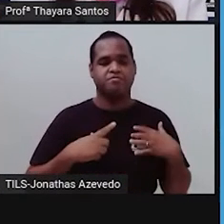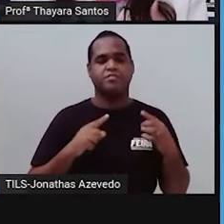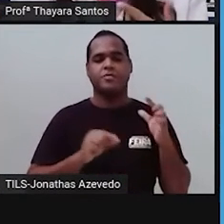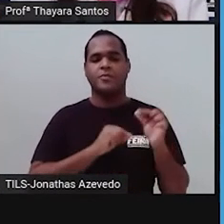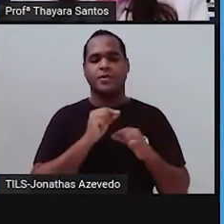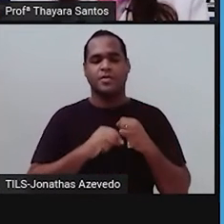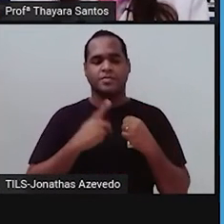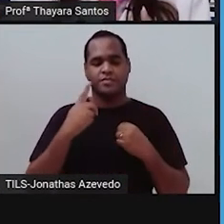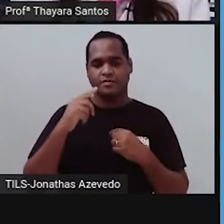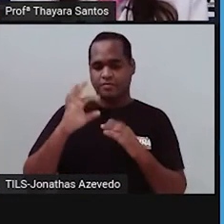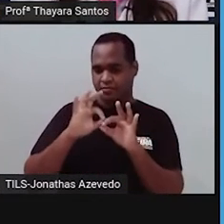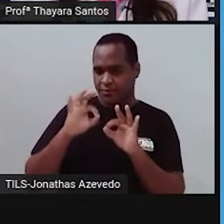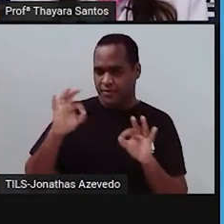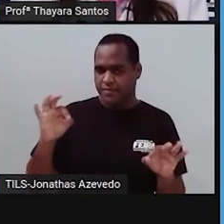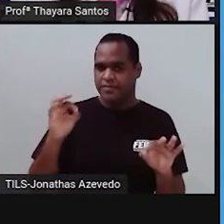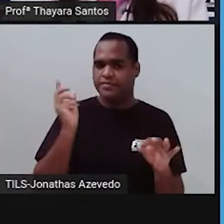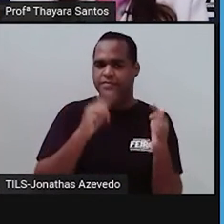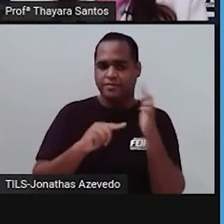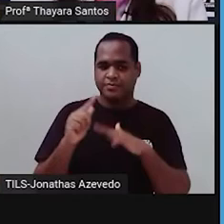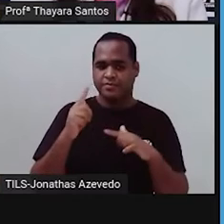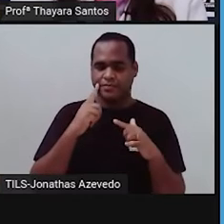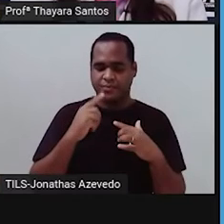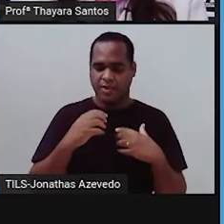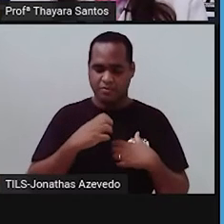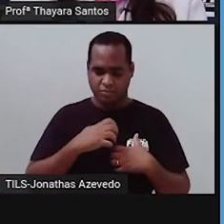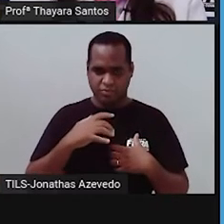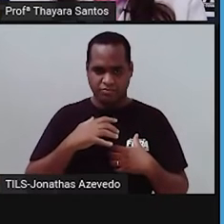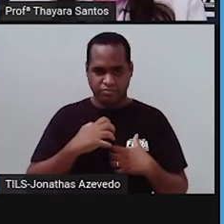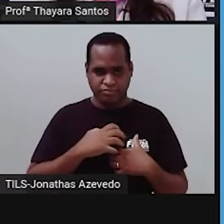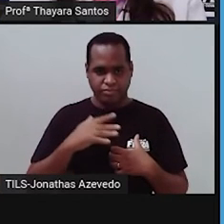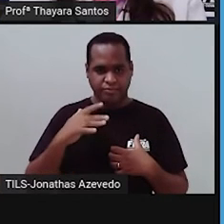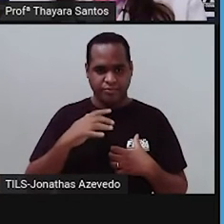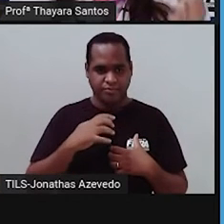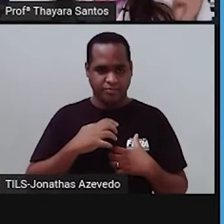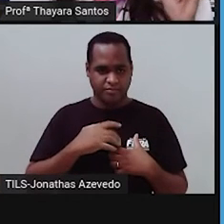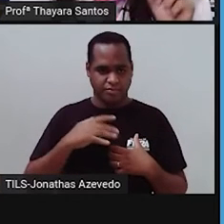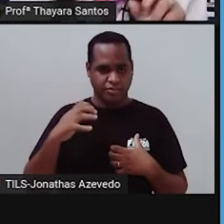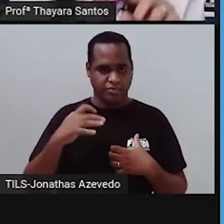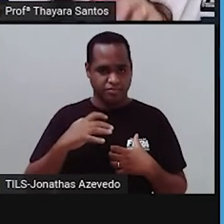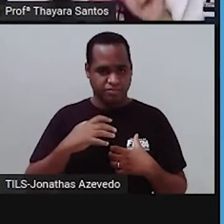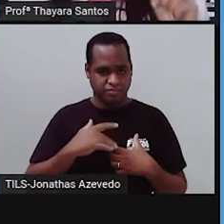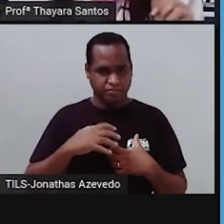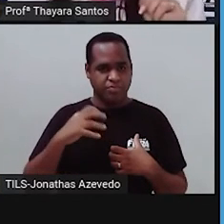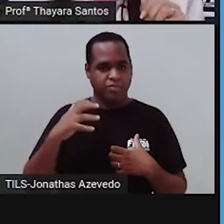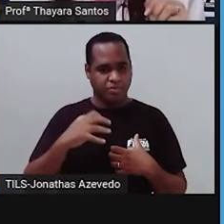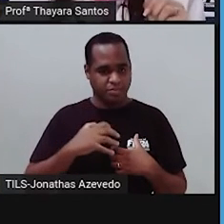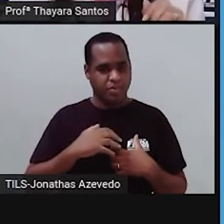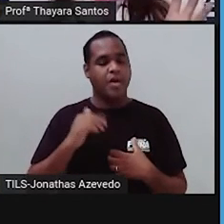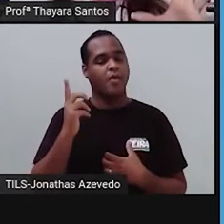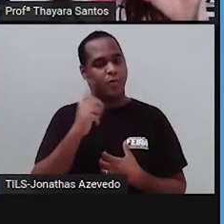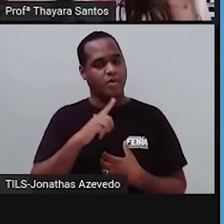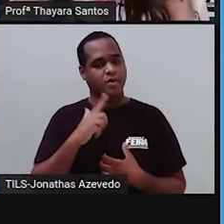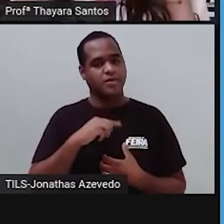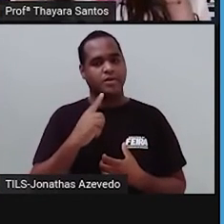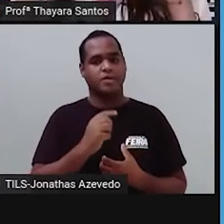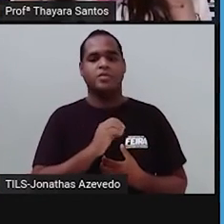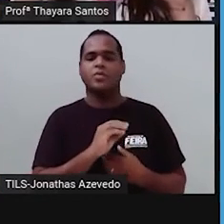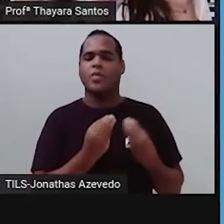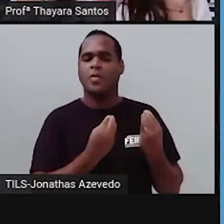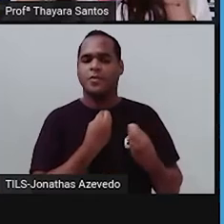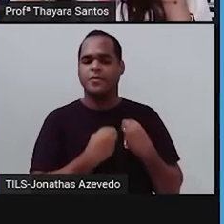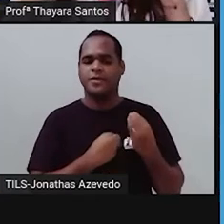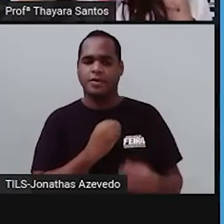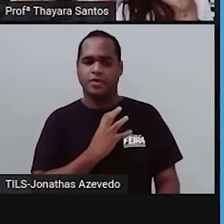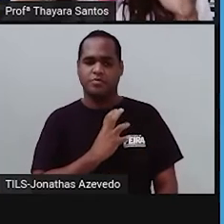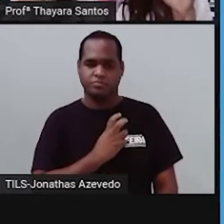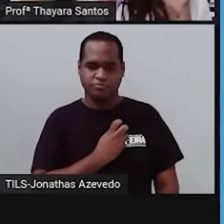ter células alongadas que têm a capacidade de contração. O que é contrair? Isso que o coração está fazendo aí nesse momento, ó, é ele